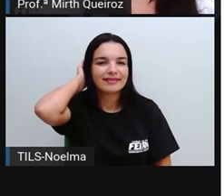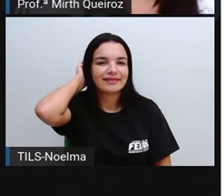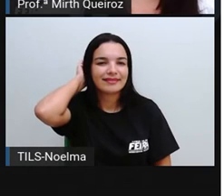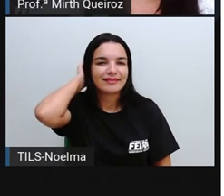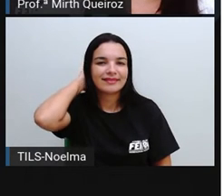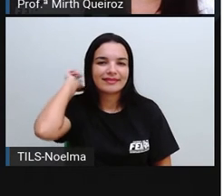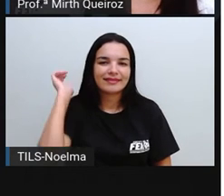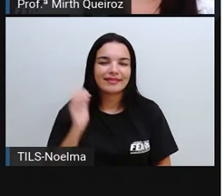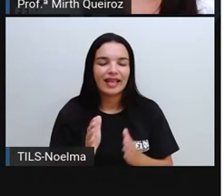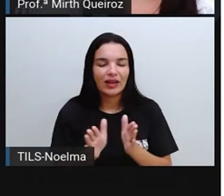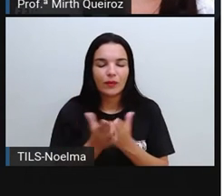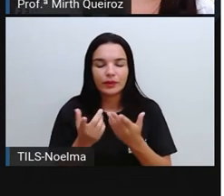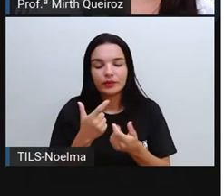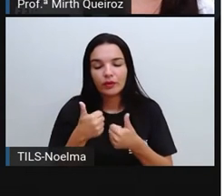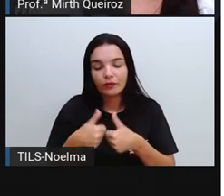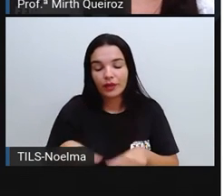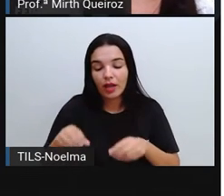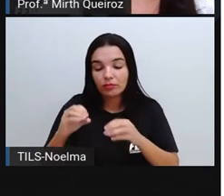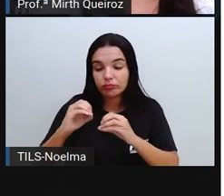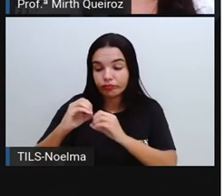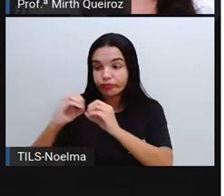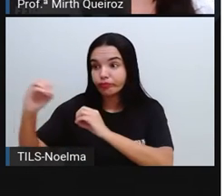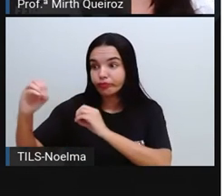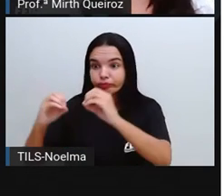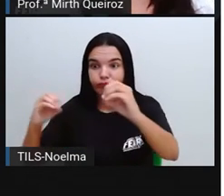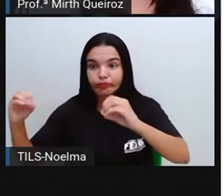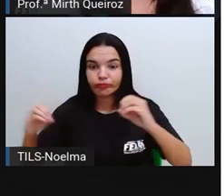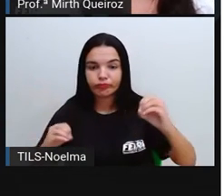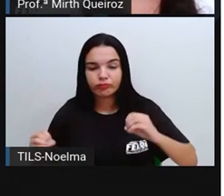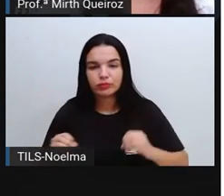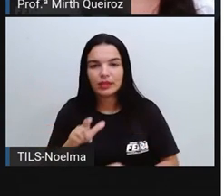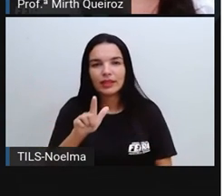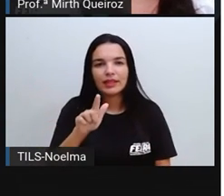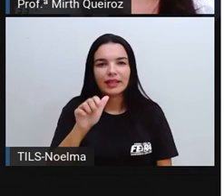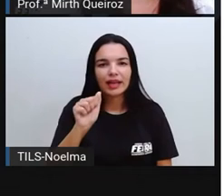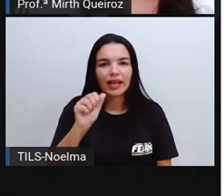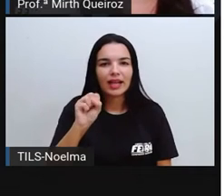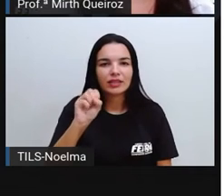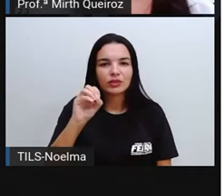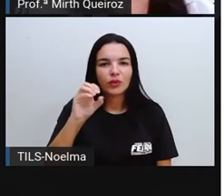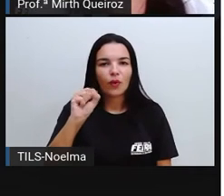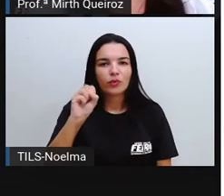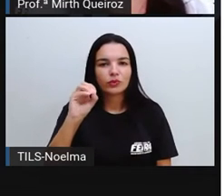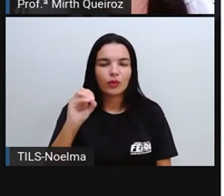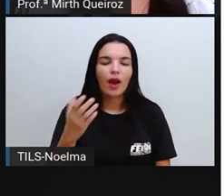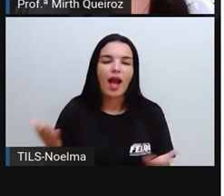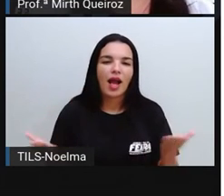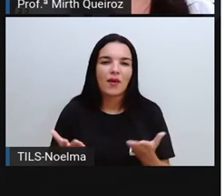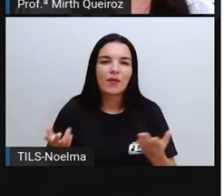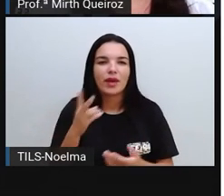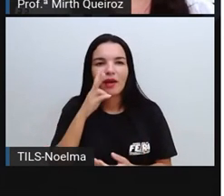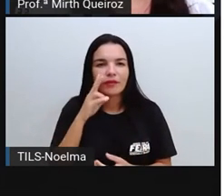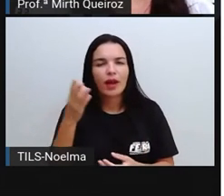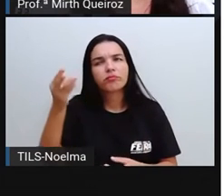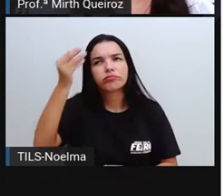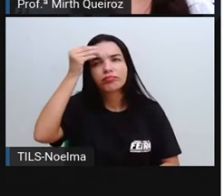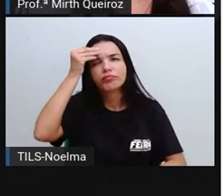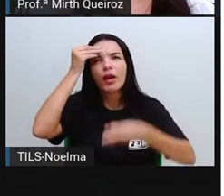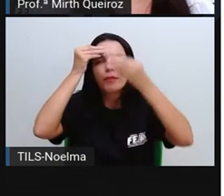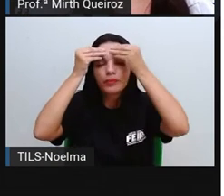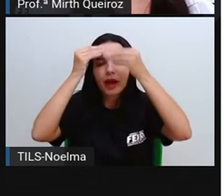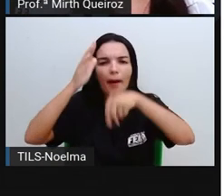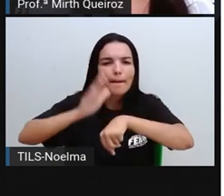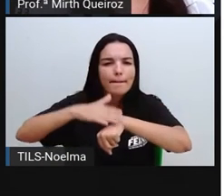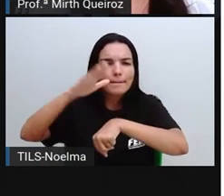Quando as moléculas estão um pouco mais afastadas, ela vai adquirir o formato do seu recipiente. Para a gente compreender um pouquinho